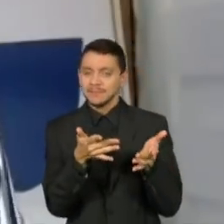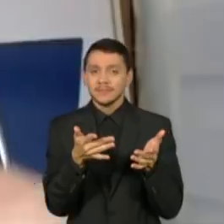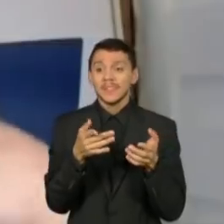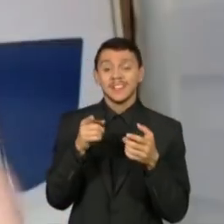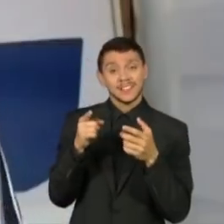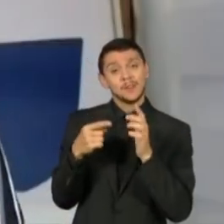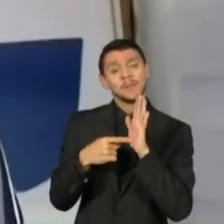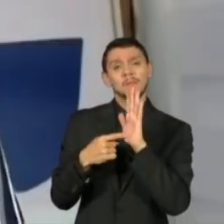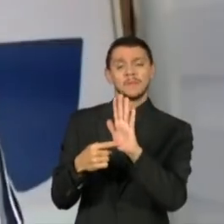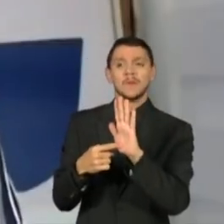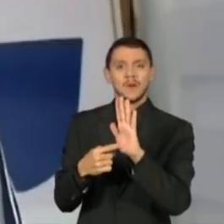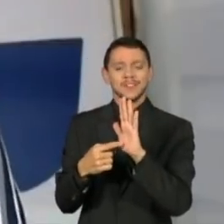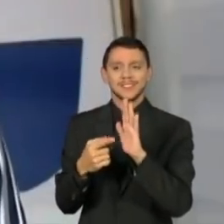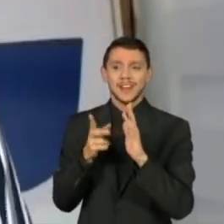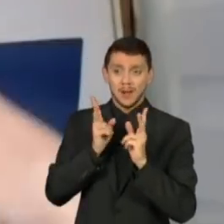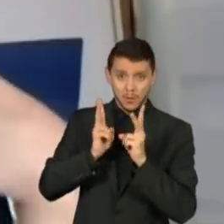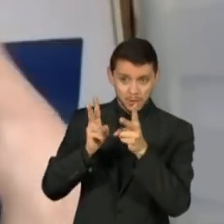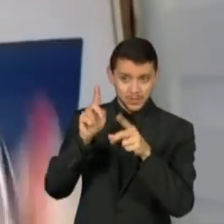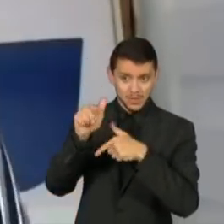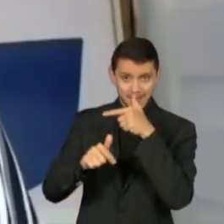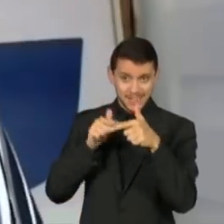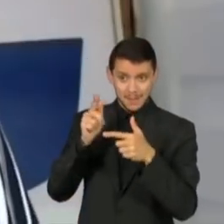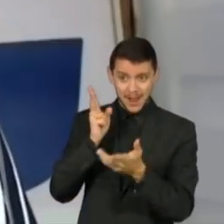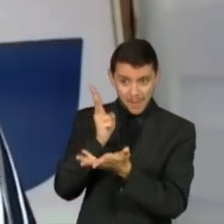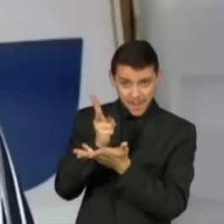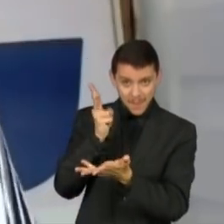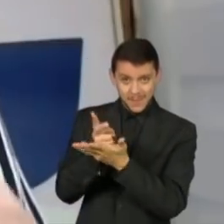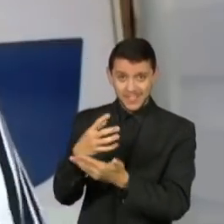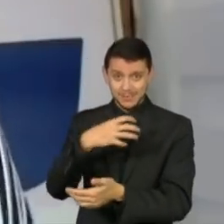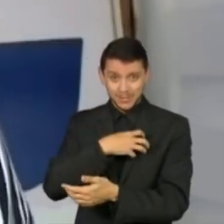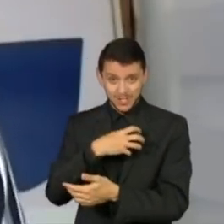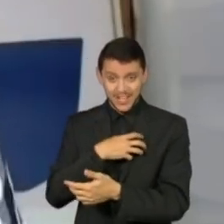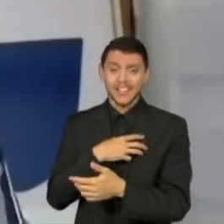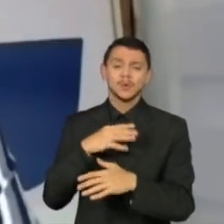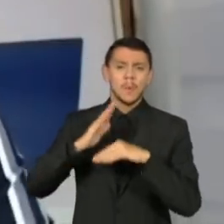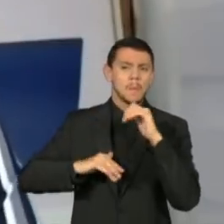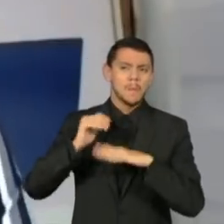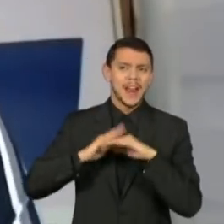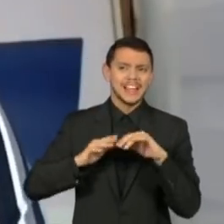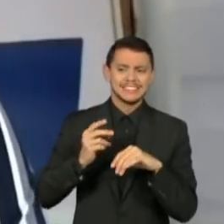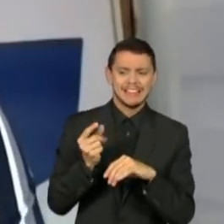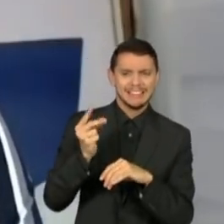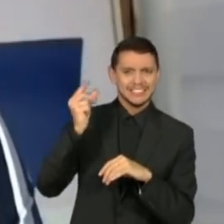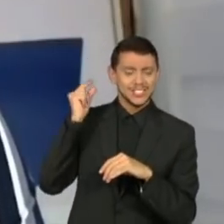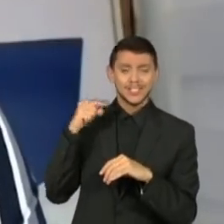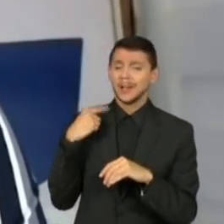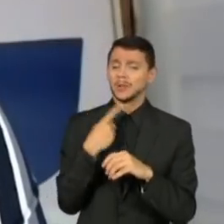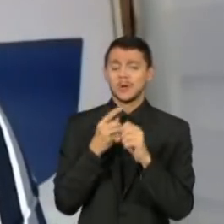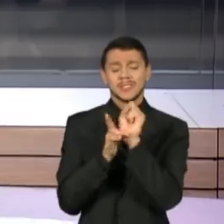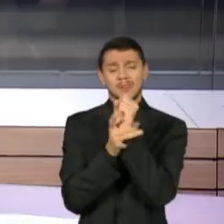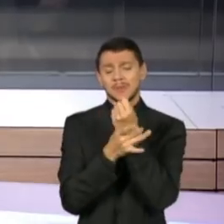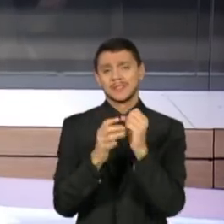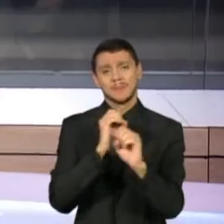negócio continuar agindo com velhas práticas, nenhum de nós vai estar seguro em lugar nenhum.